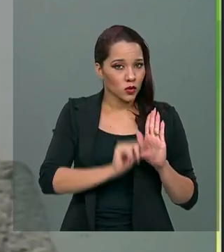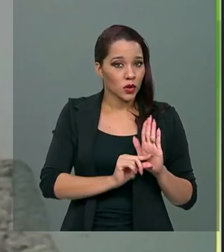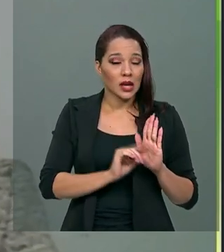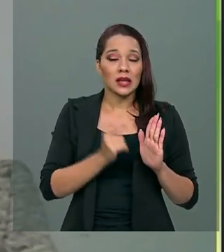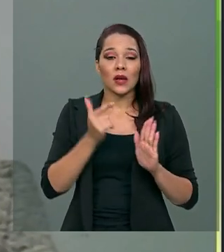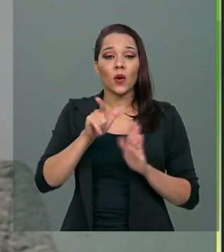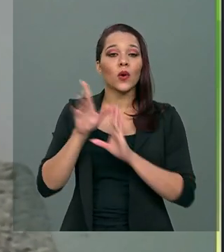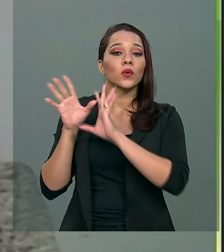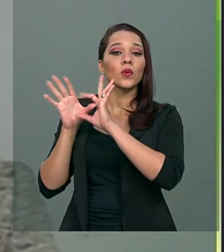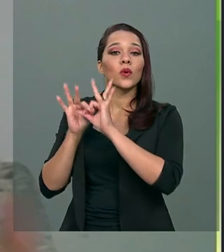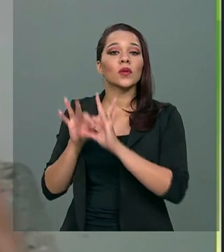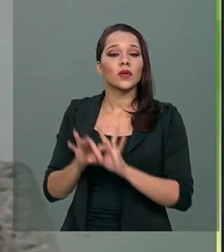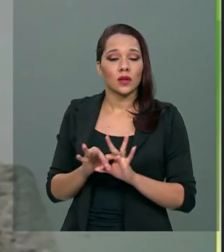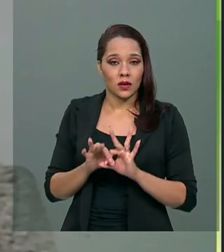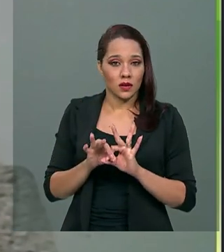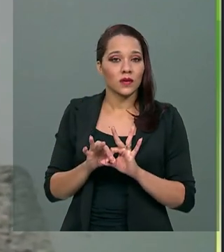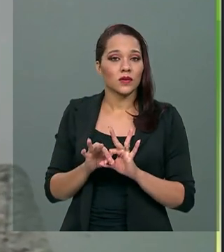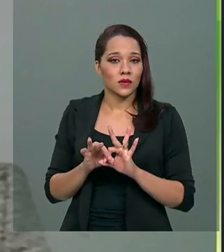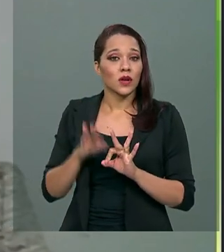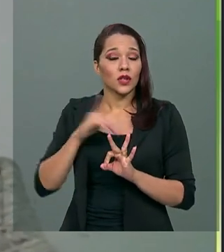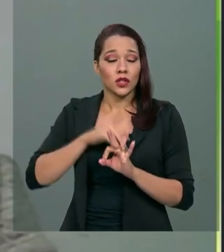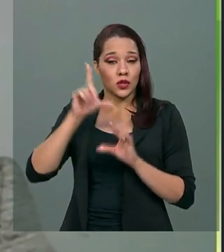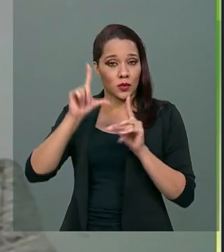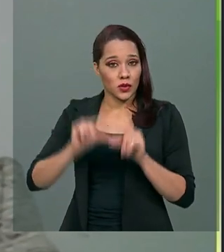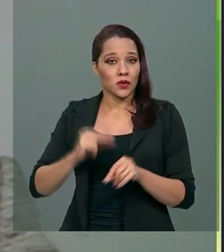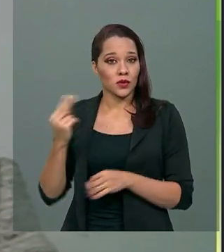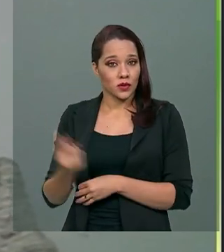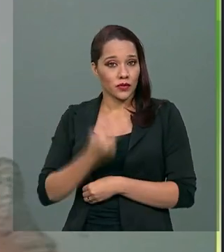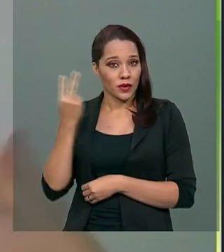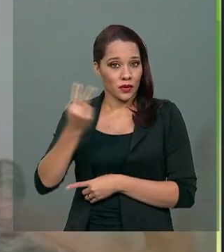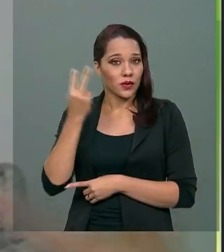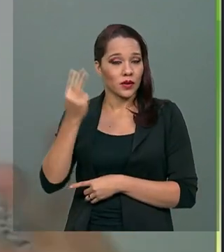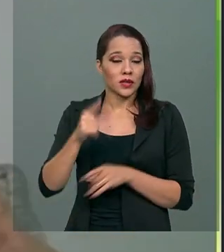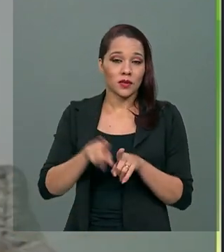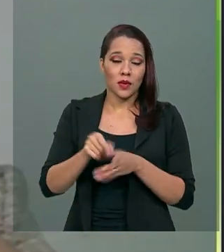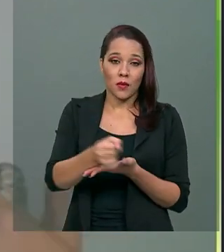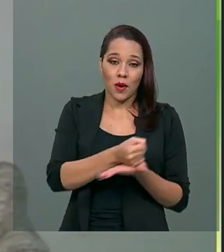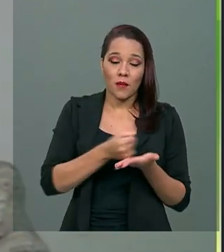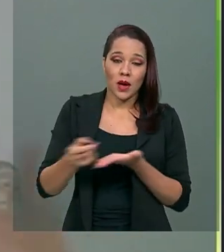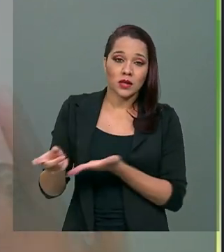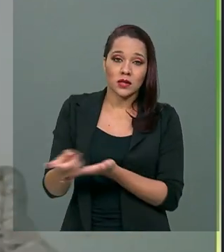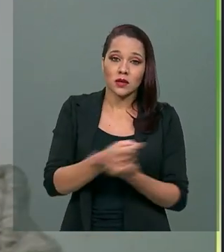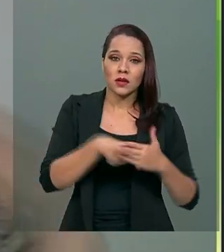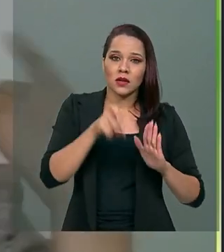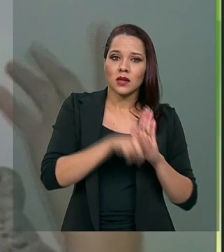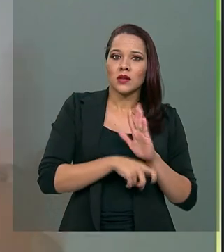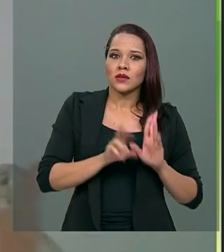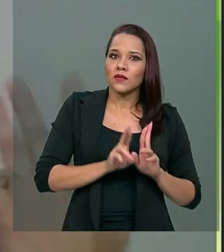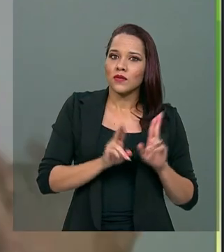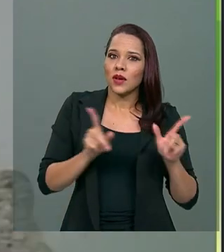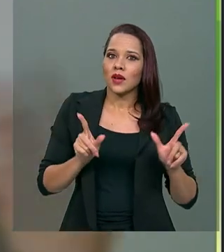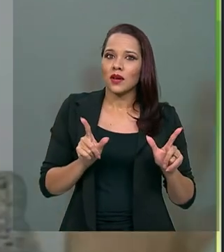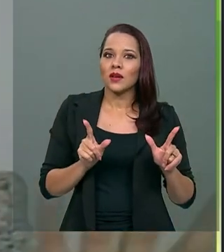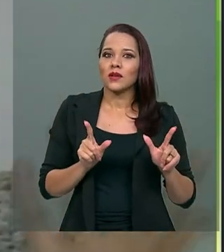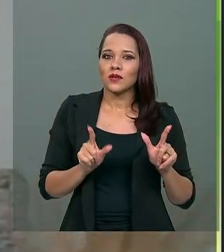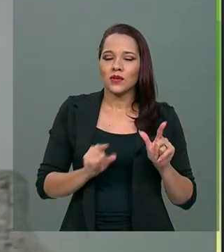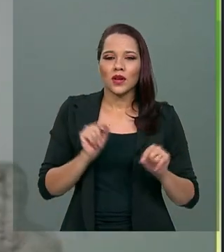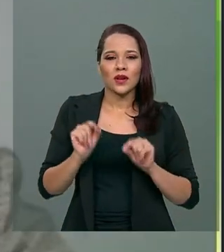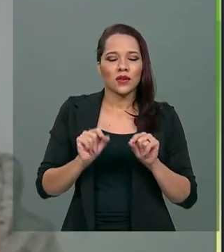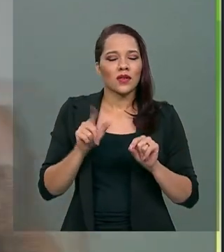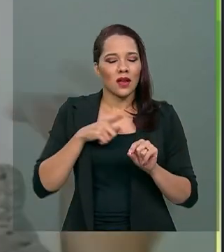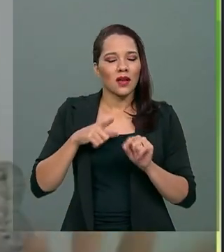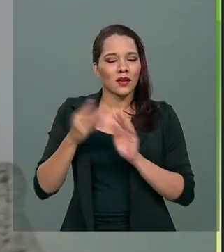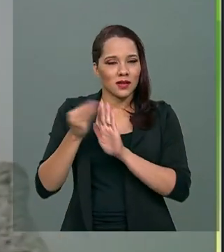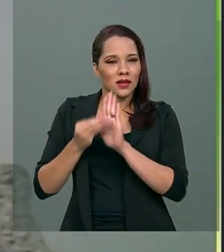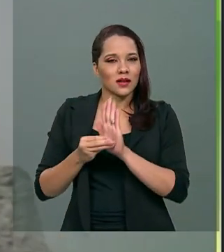de diminuição de custo, e uma base tributável que é um pouco diferente do que a gente está ali na OCDE.